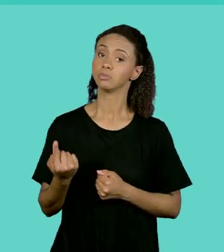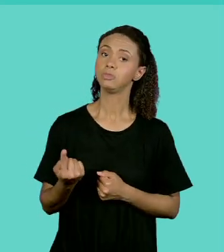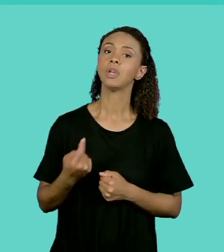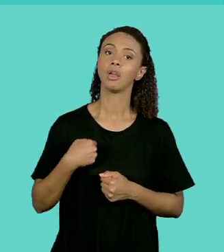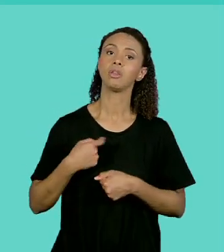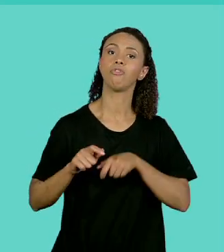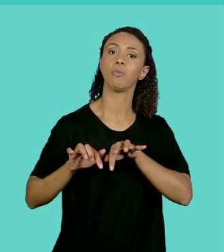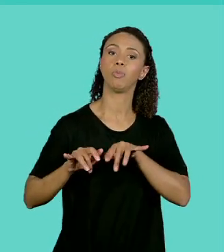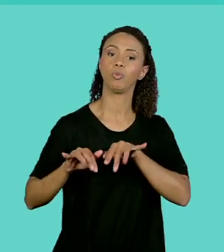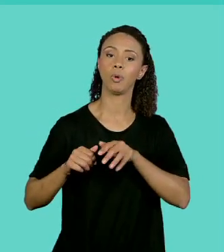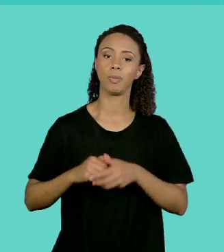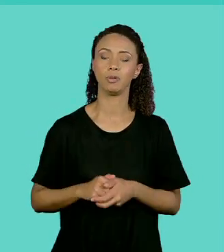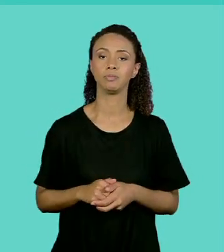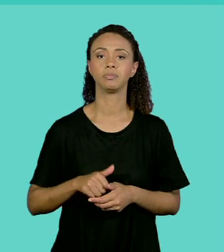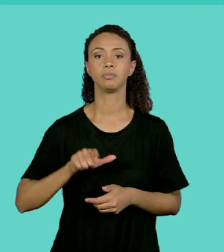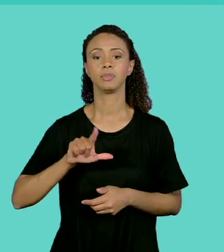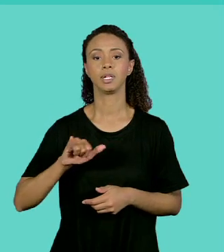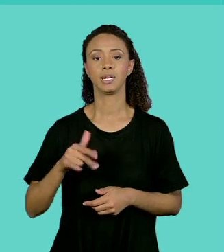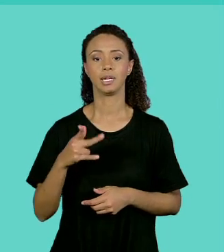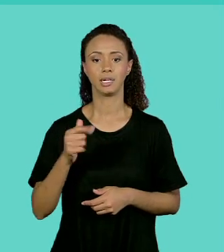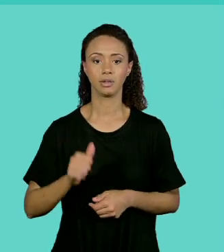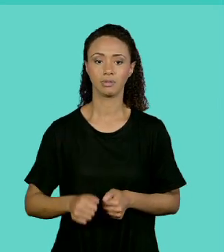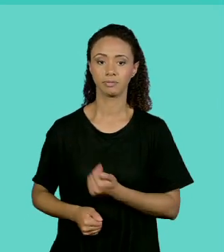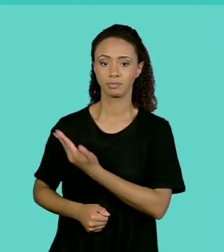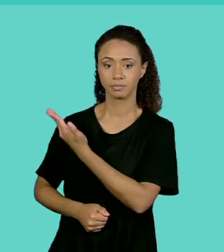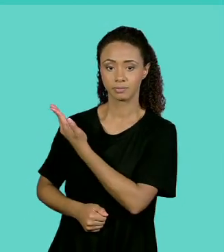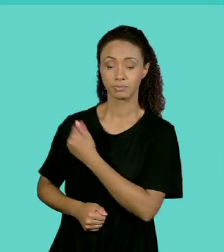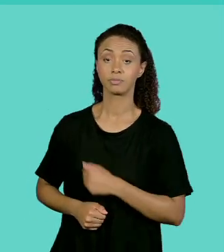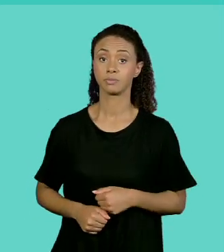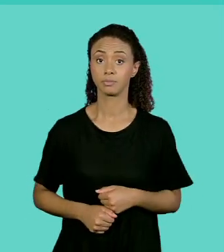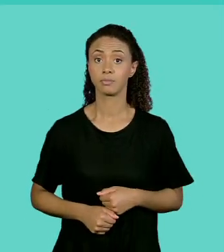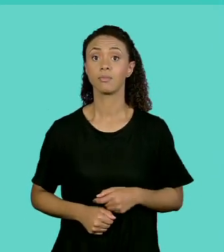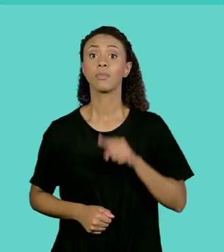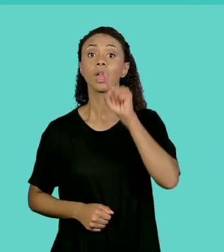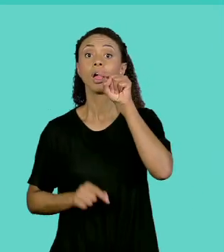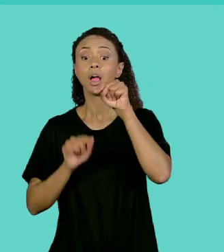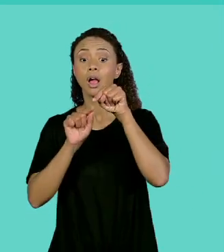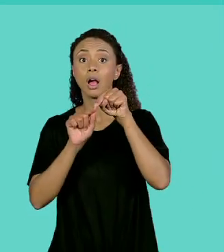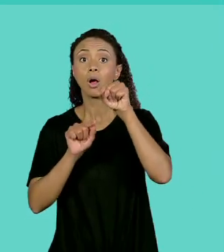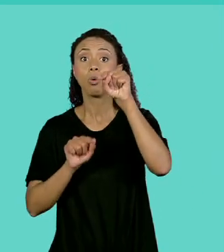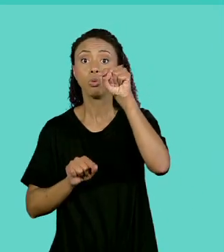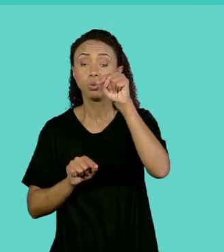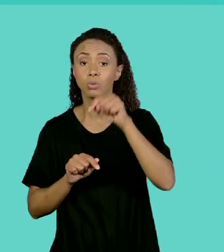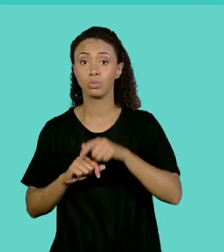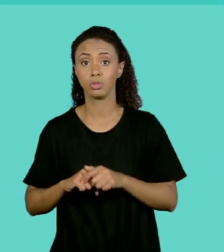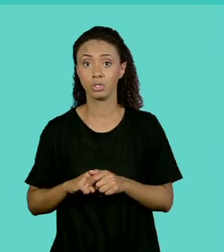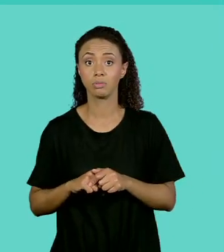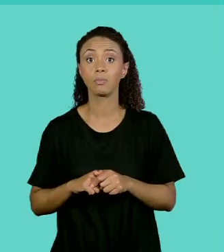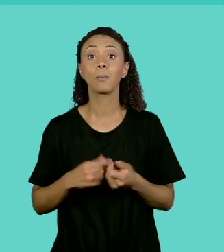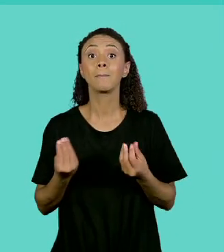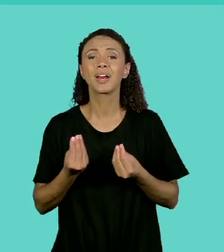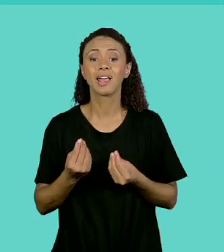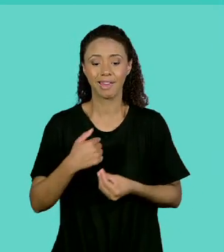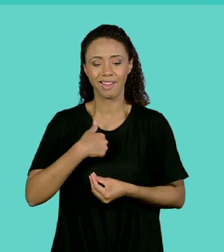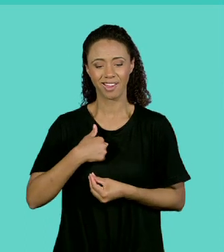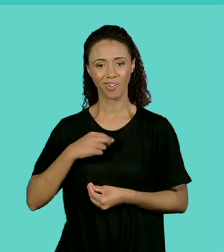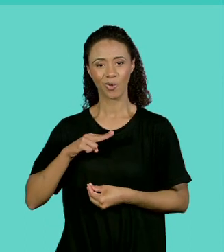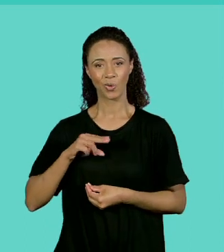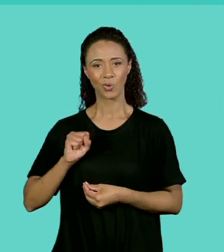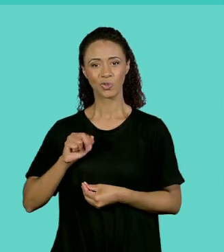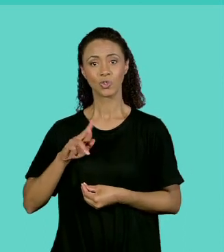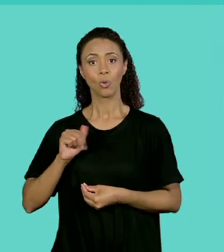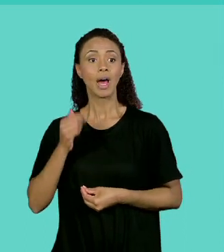a linha. Vamos escrever a coluna para o usuário perceber em qual lugar ele está. E aí vamos